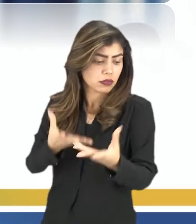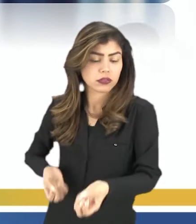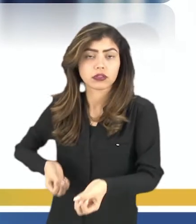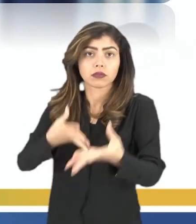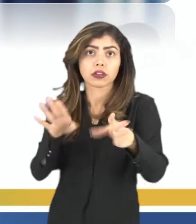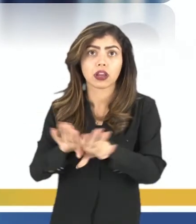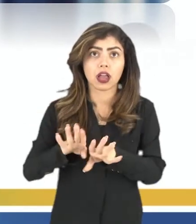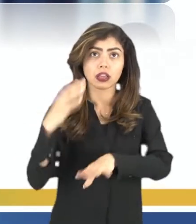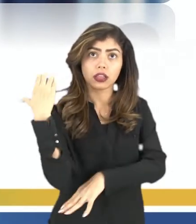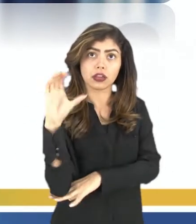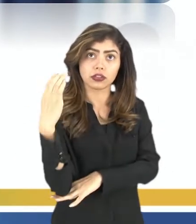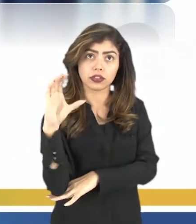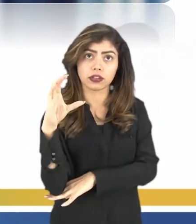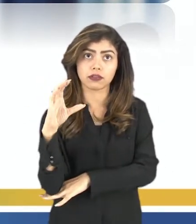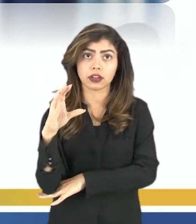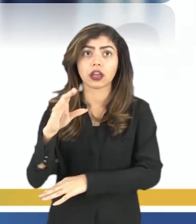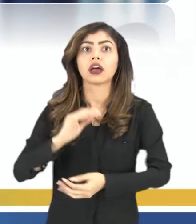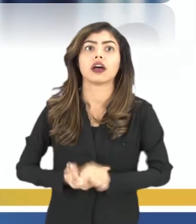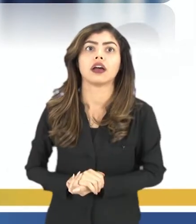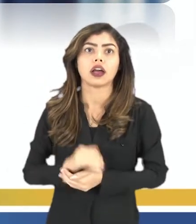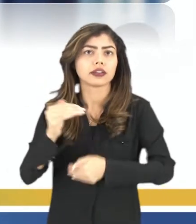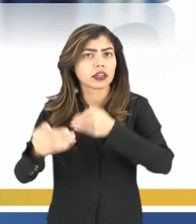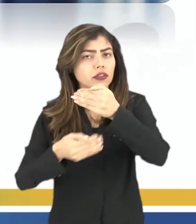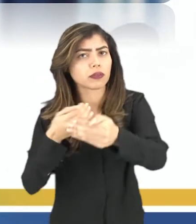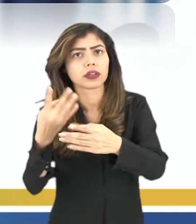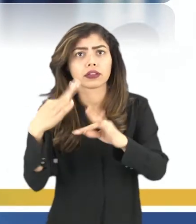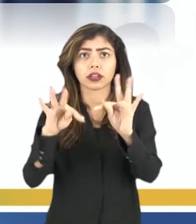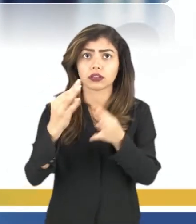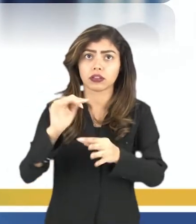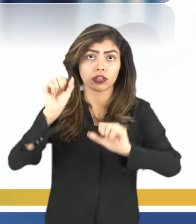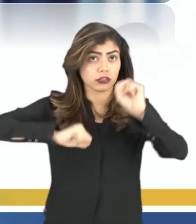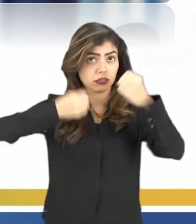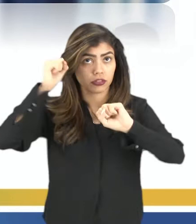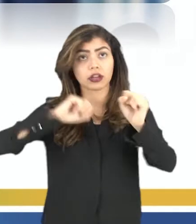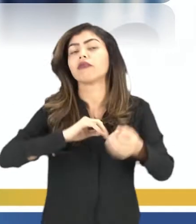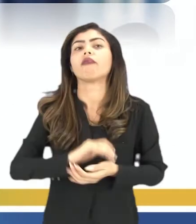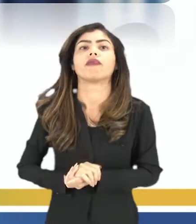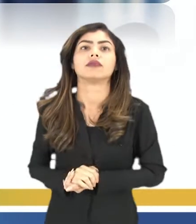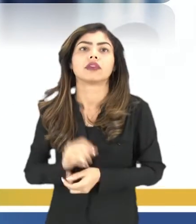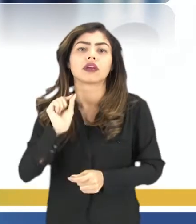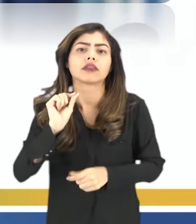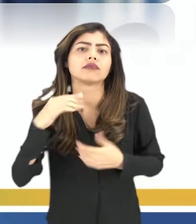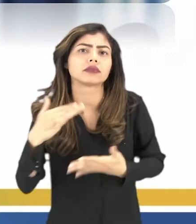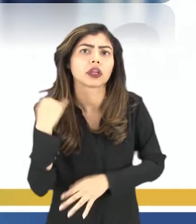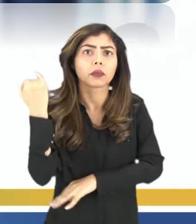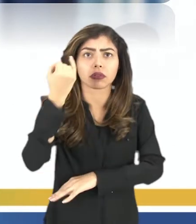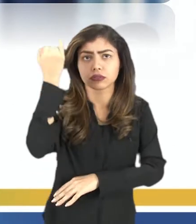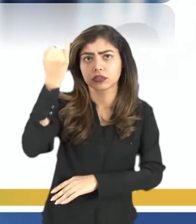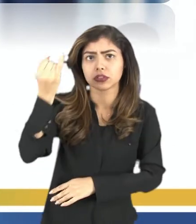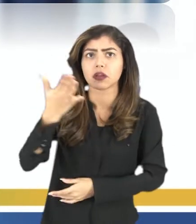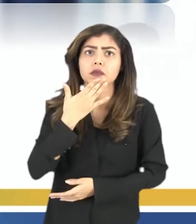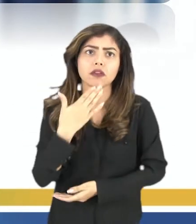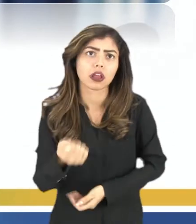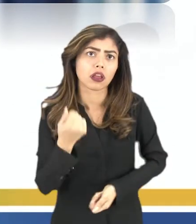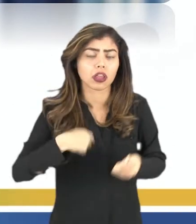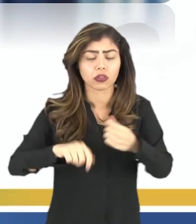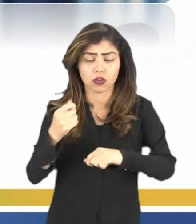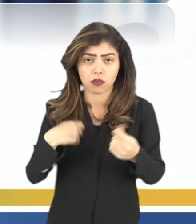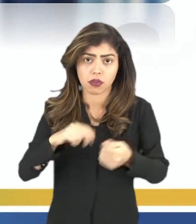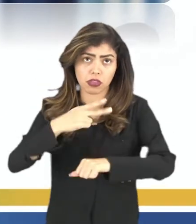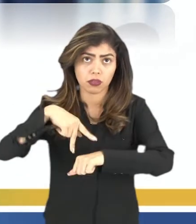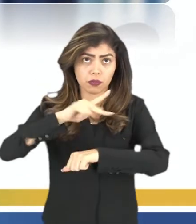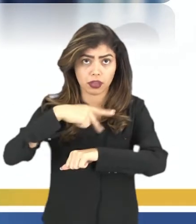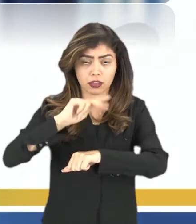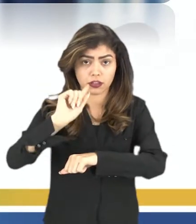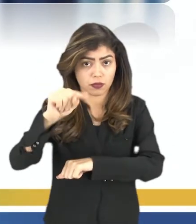científica e esse desenvolvimento tecnológico e industrial, né? O que foi extremamente importante para a recuperação desses